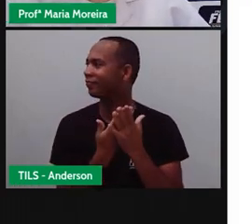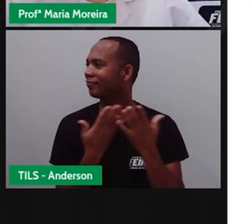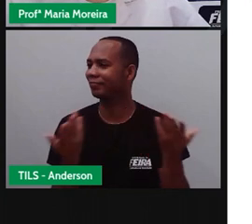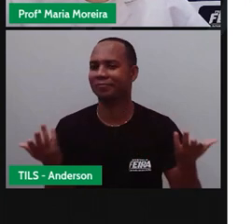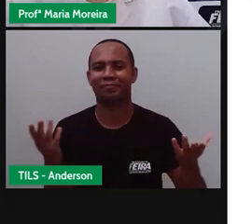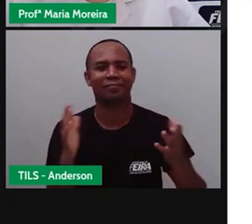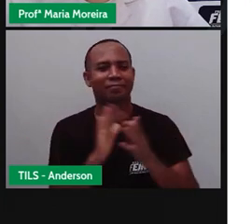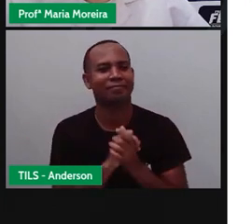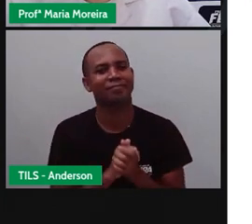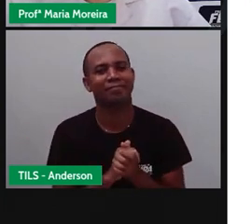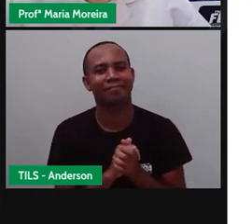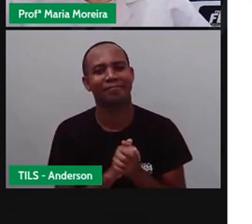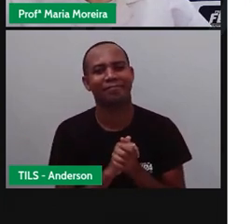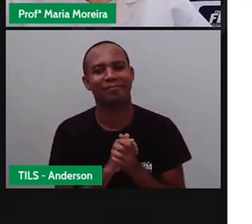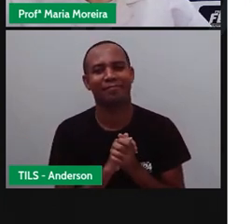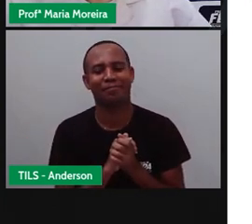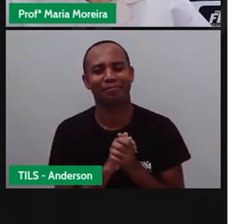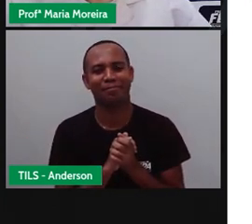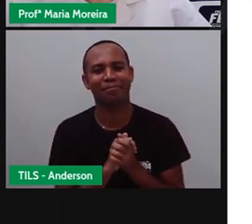nem eu nem você. Foi a Seduc.